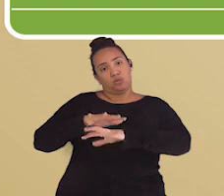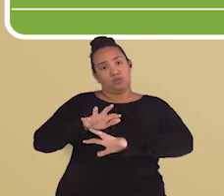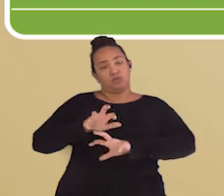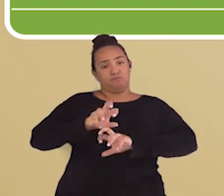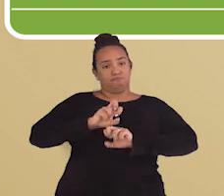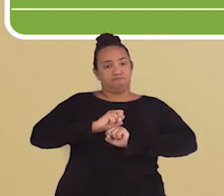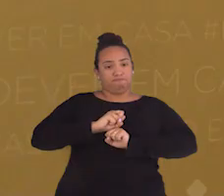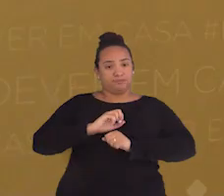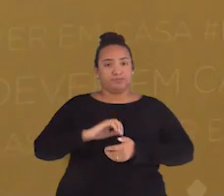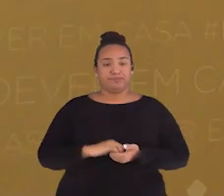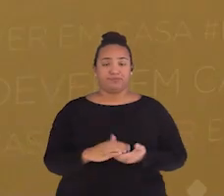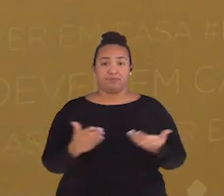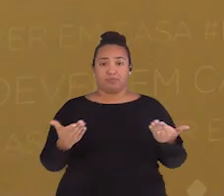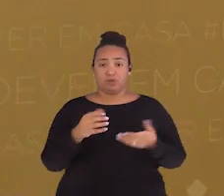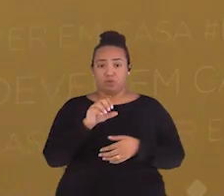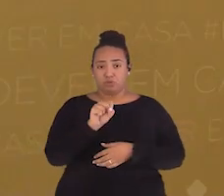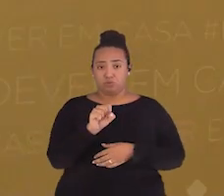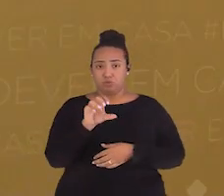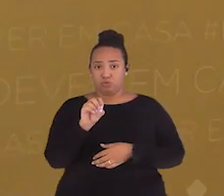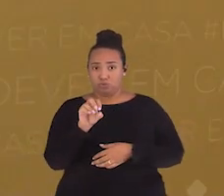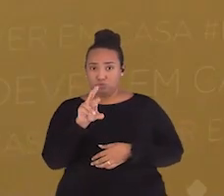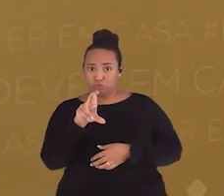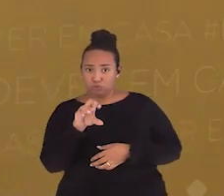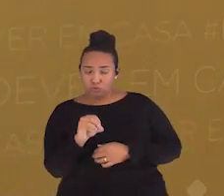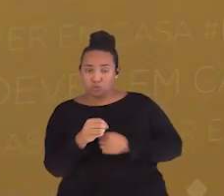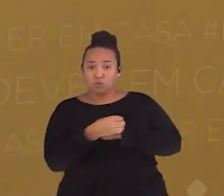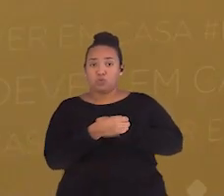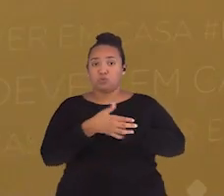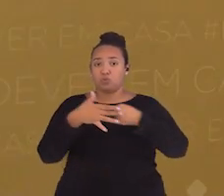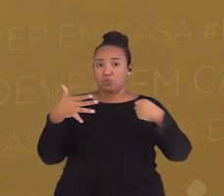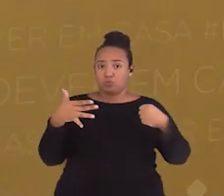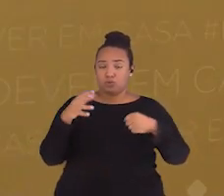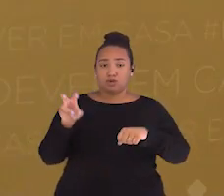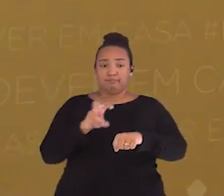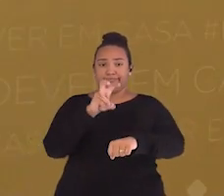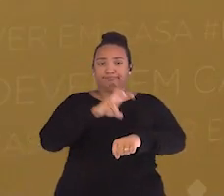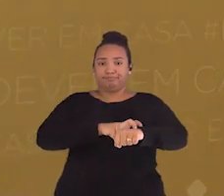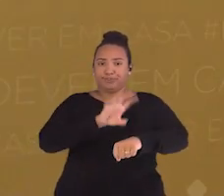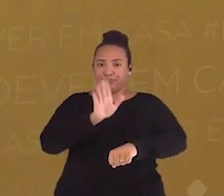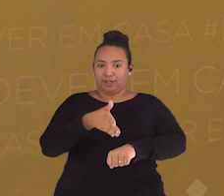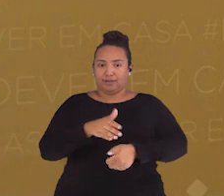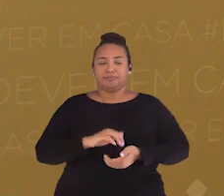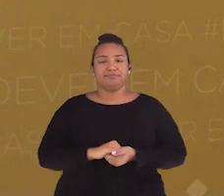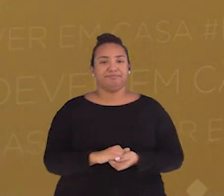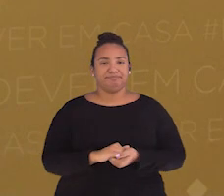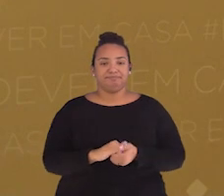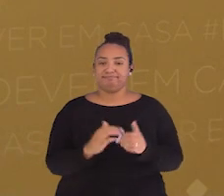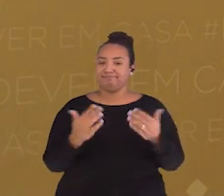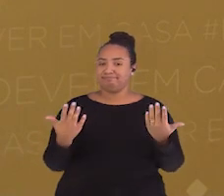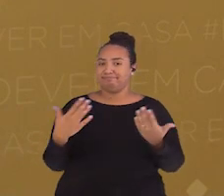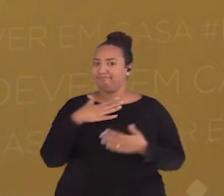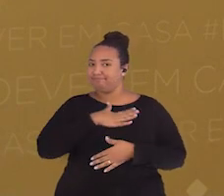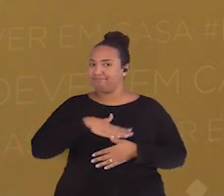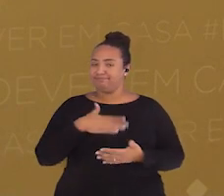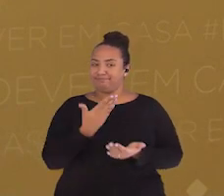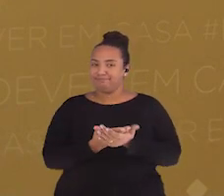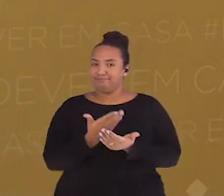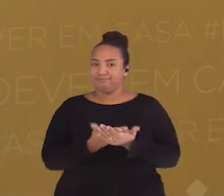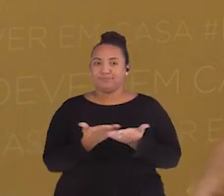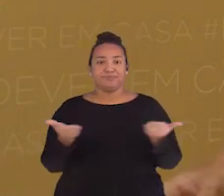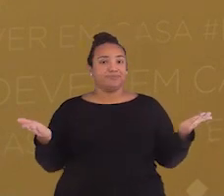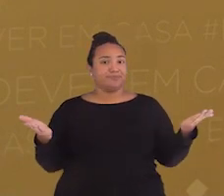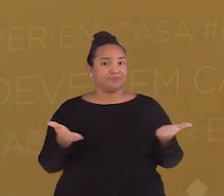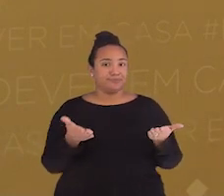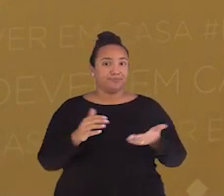imunização ativa. O soro é um método de cura por imunização passiva. E aí, o que acharam da aula de